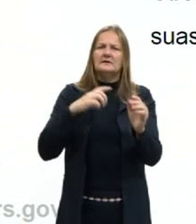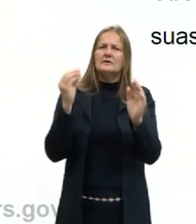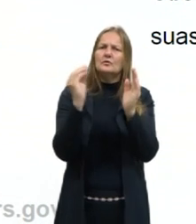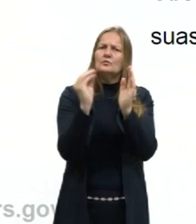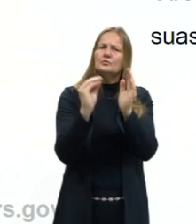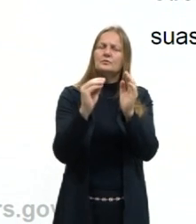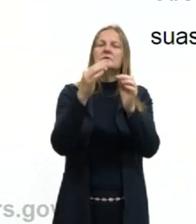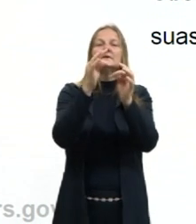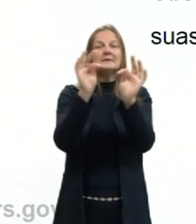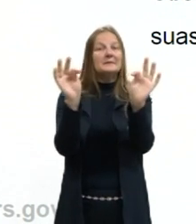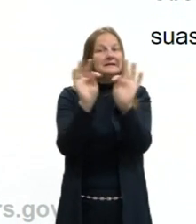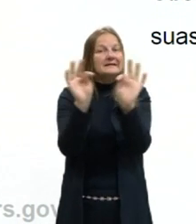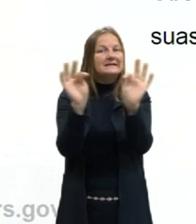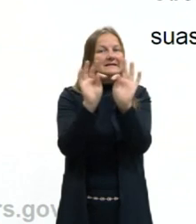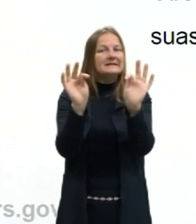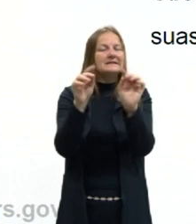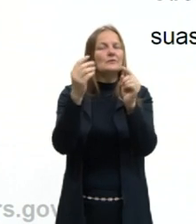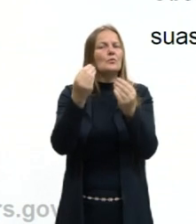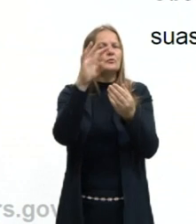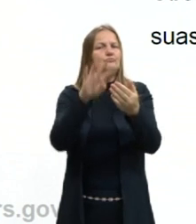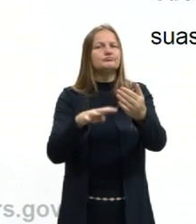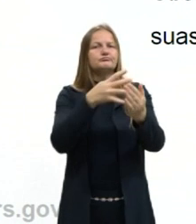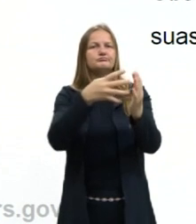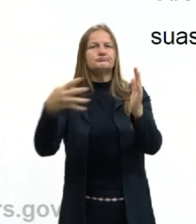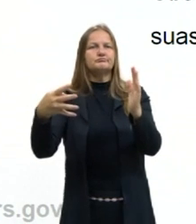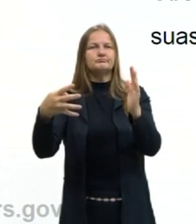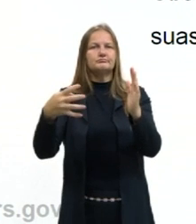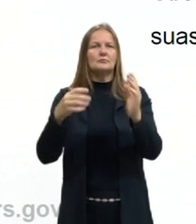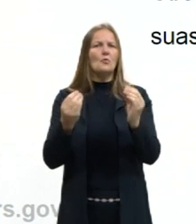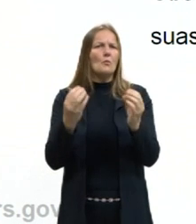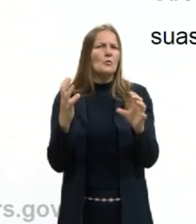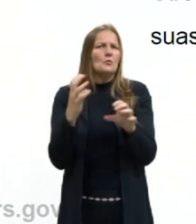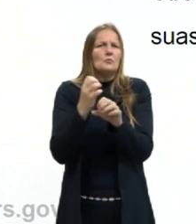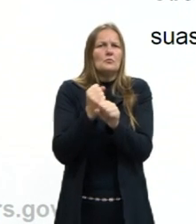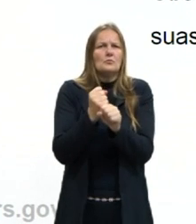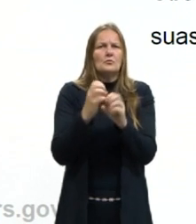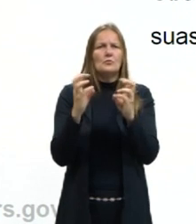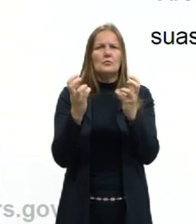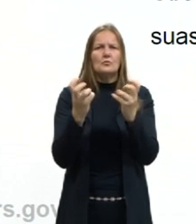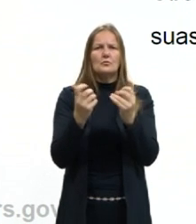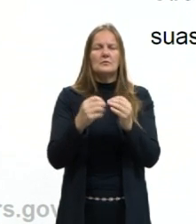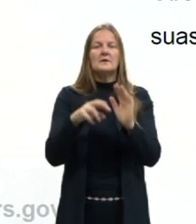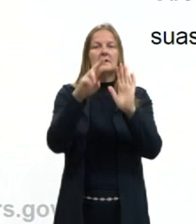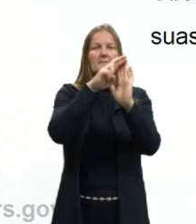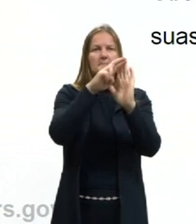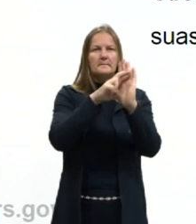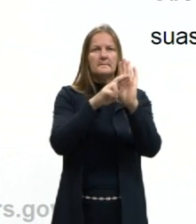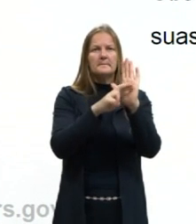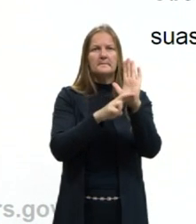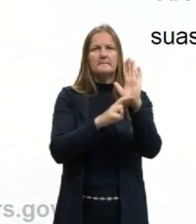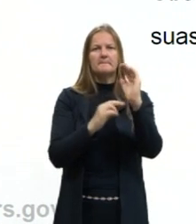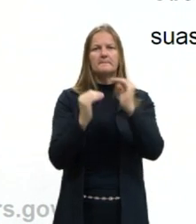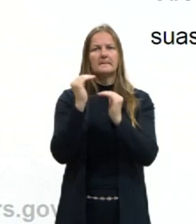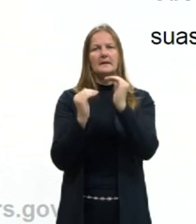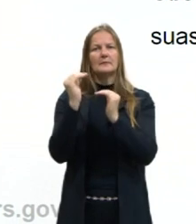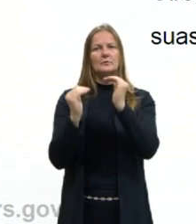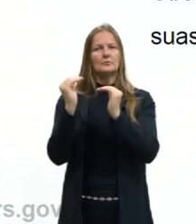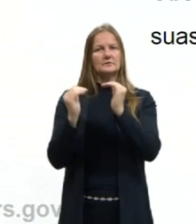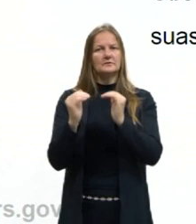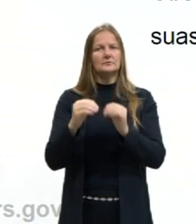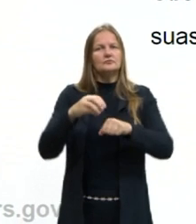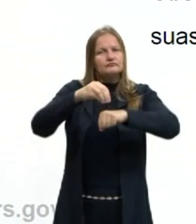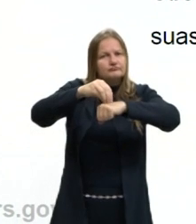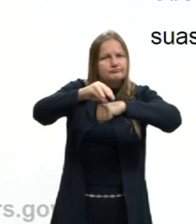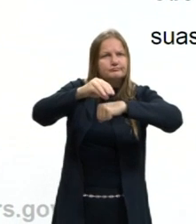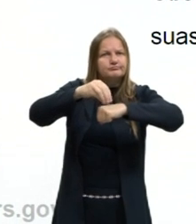poder saber que composto formou. Mas existe uma regrinha das proporções das cargas. Que é um macete que a gente